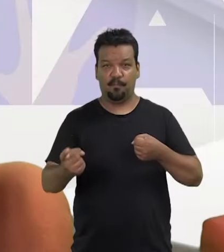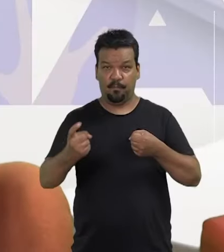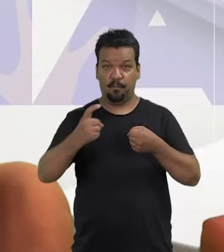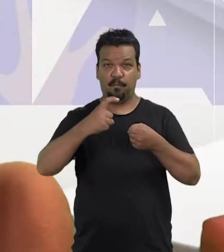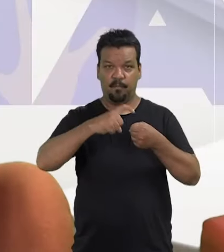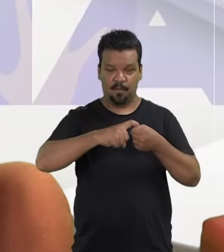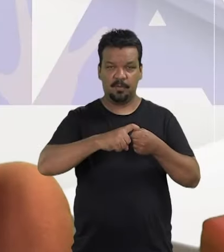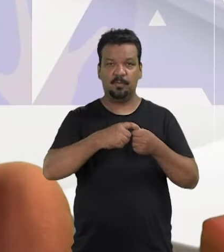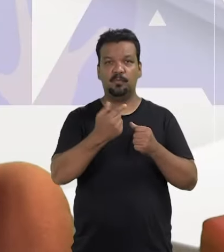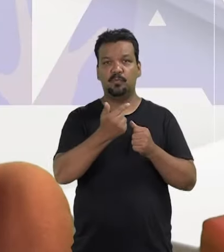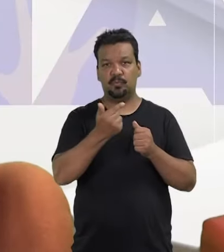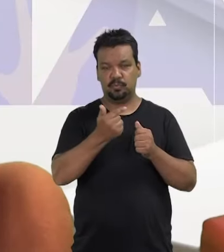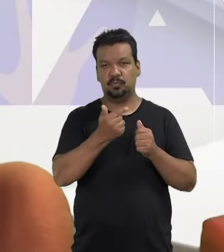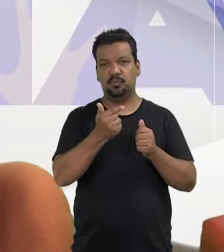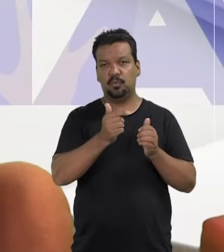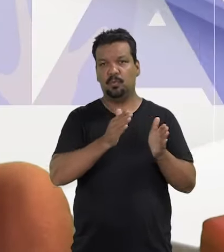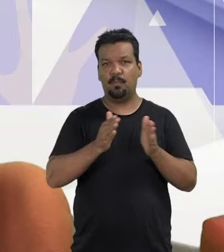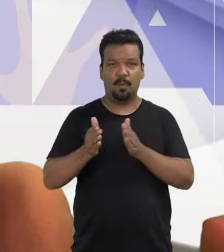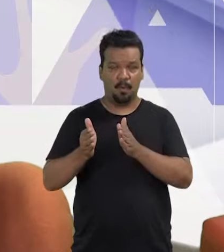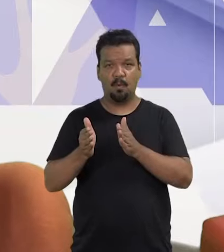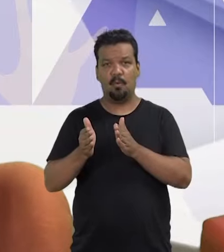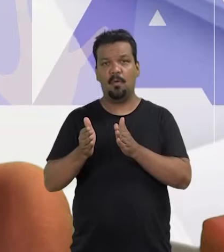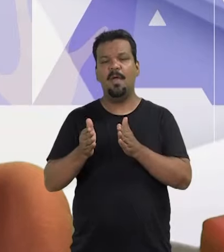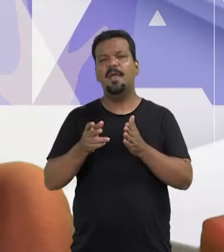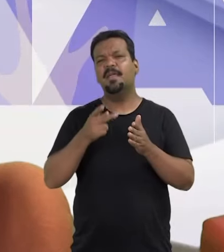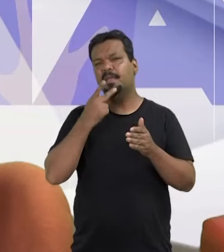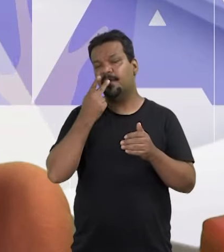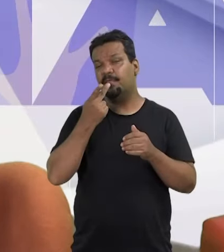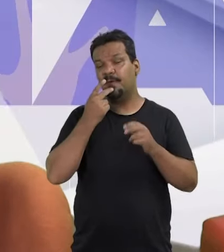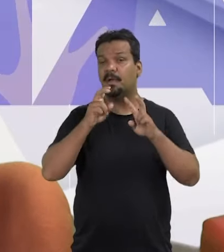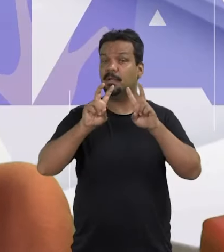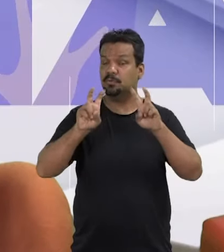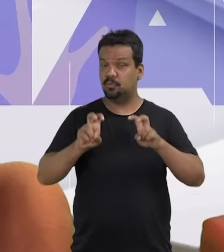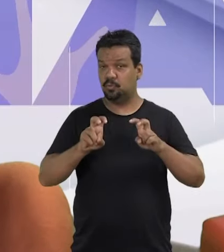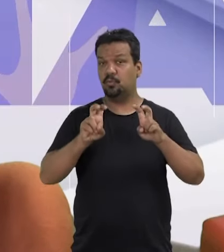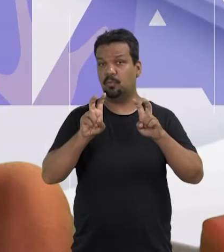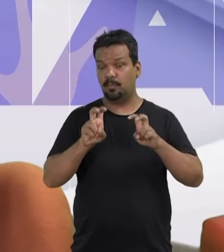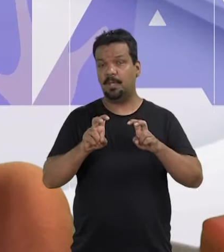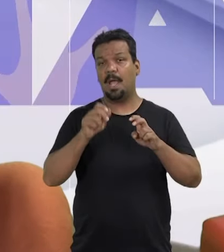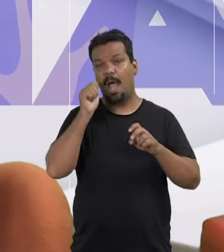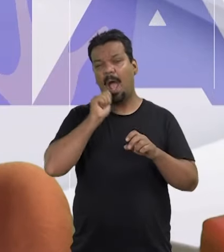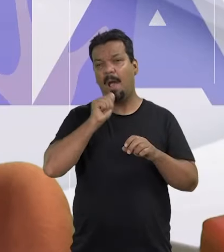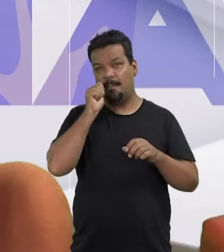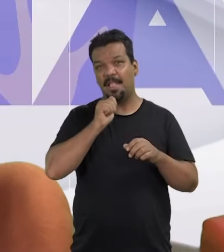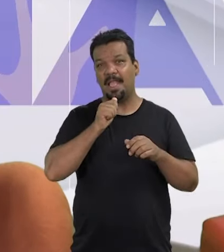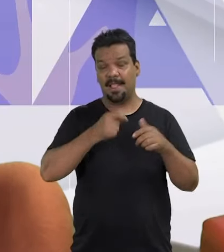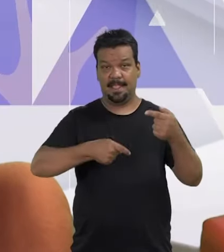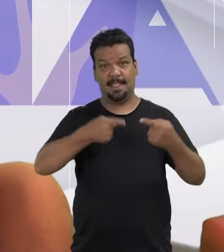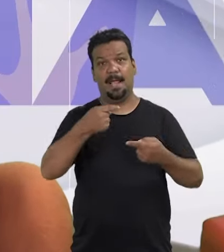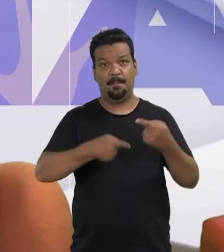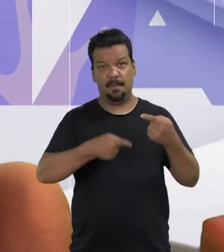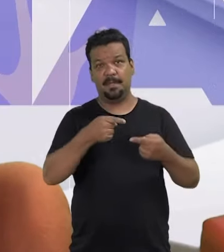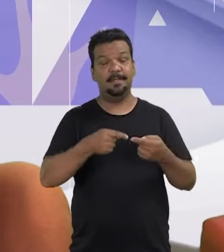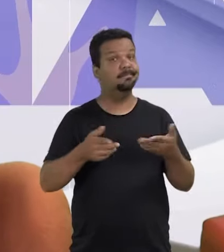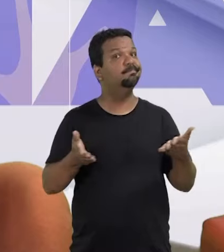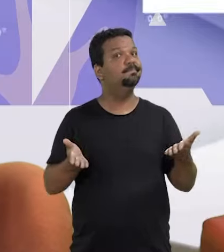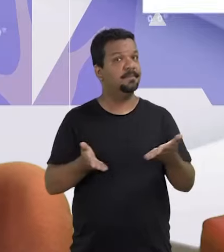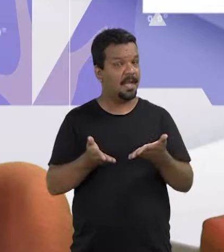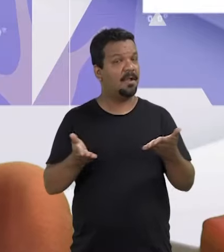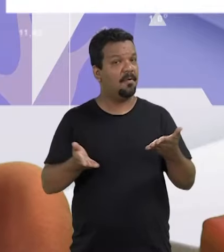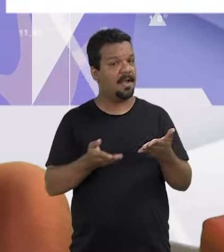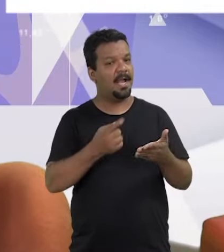Estamos de volta com o segundo bloco do TVDH, que nesta edição fala sobre a mulher na política.